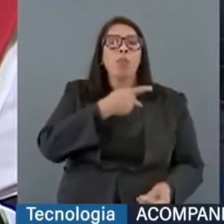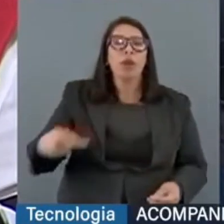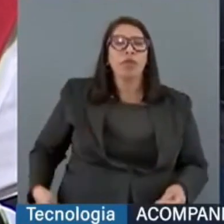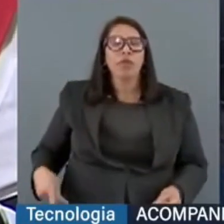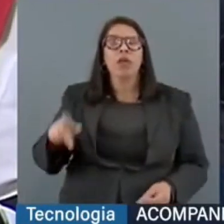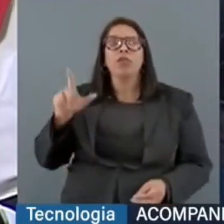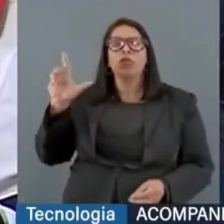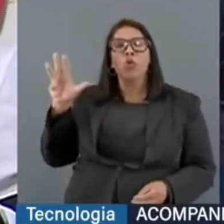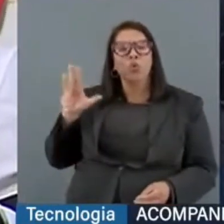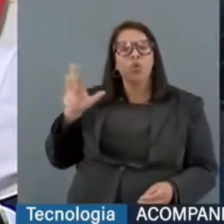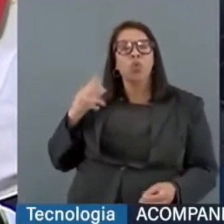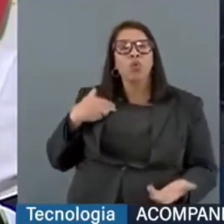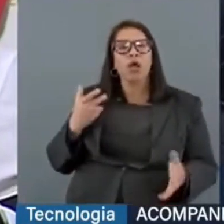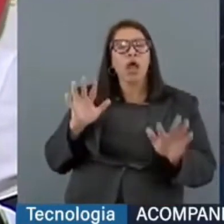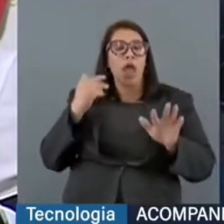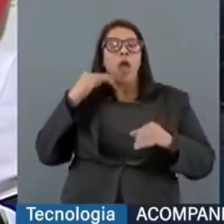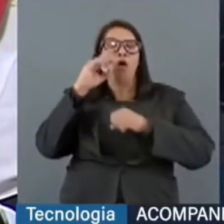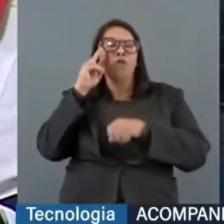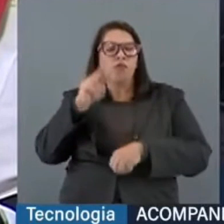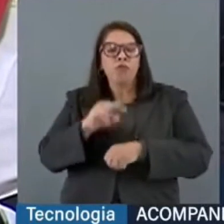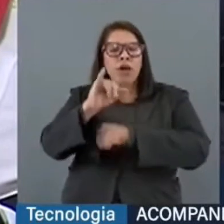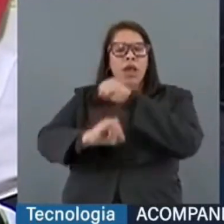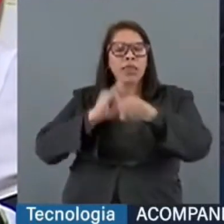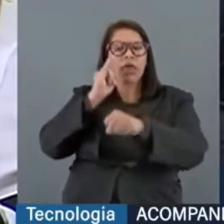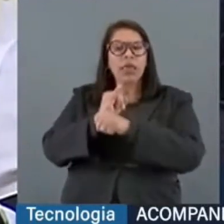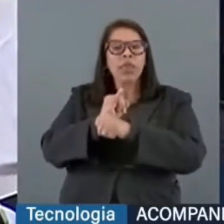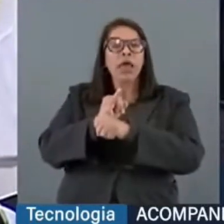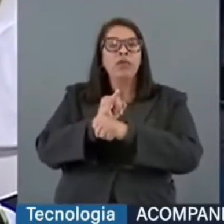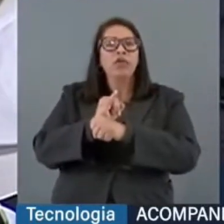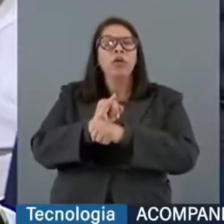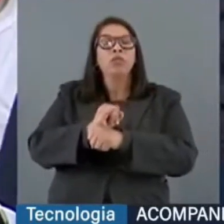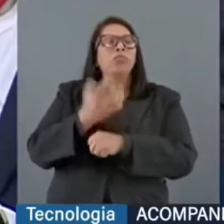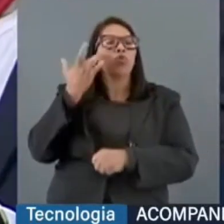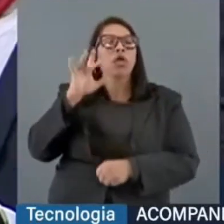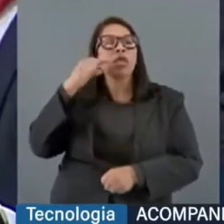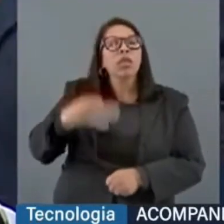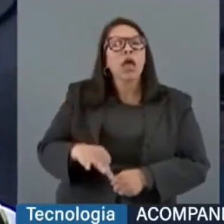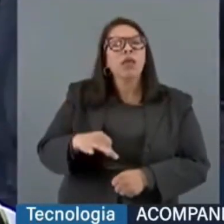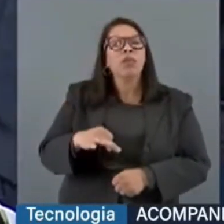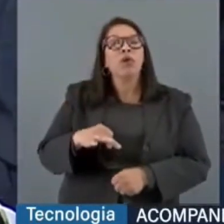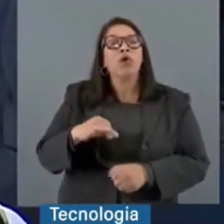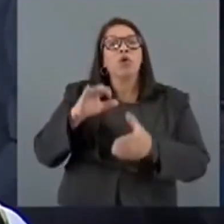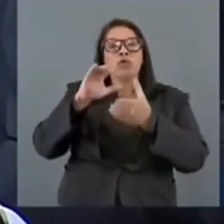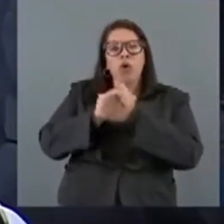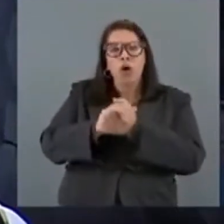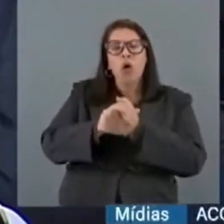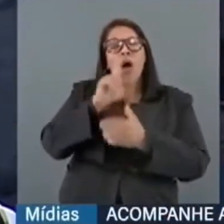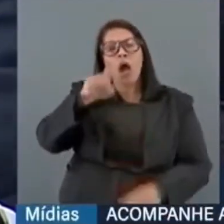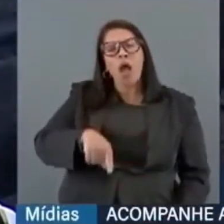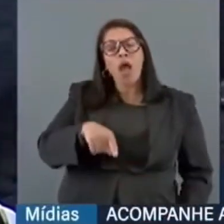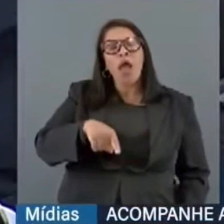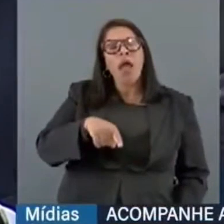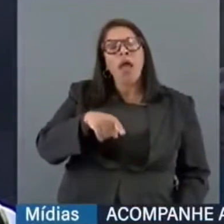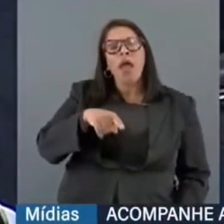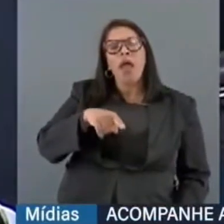na internet, não sei se é procedente ou não essa afirmação, que Vossa Excelência teria sido padrinho de casamento, do